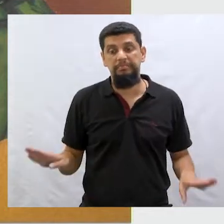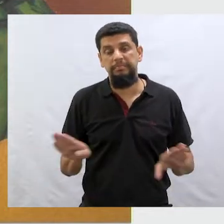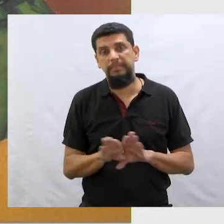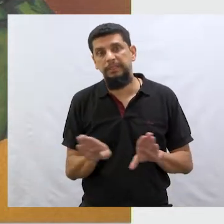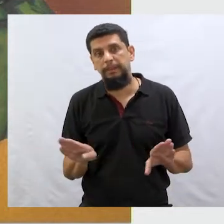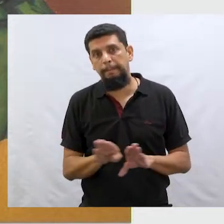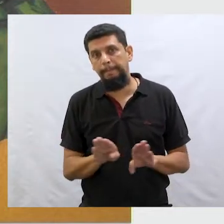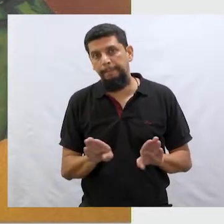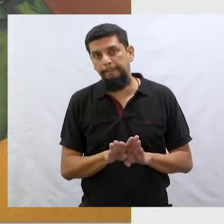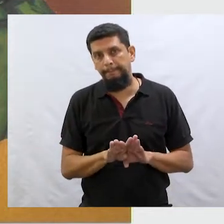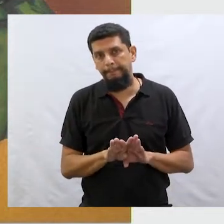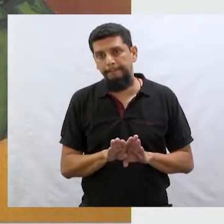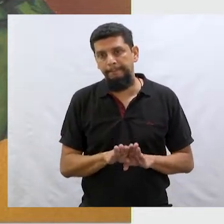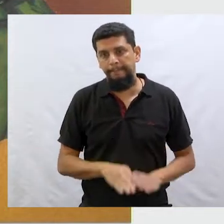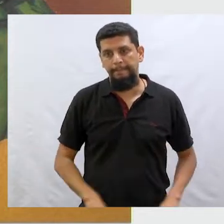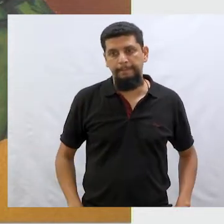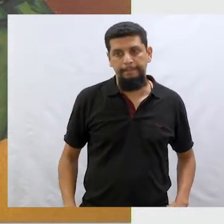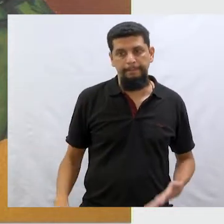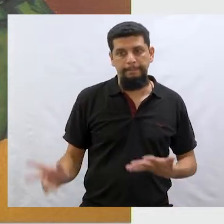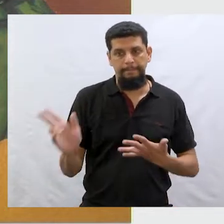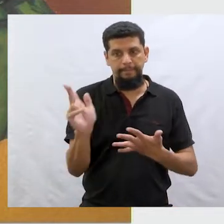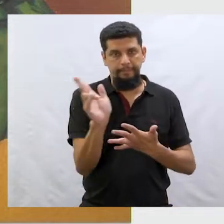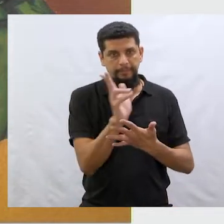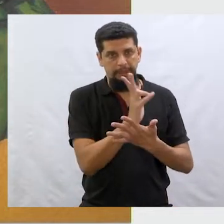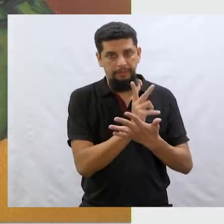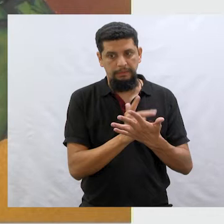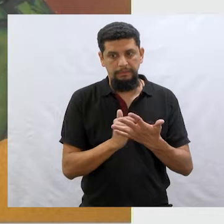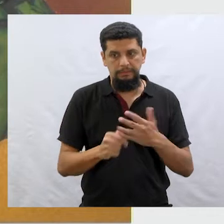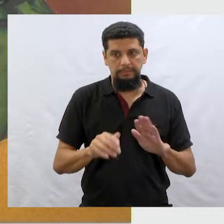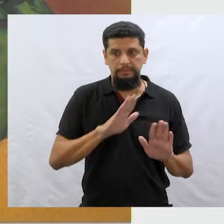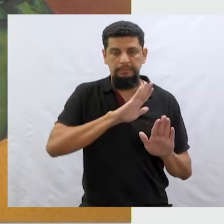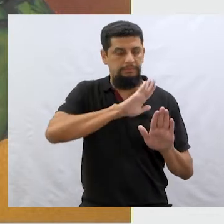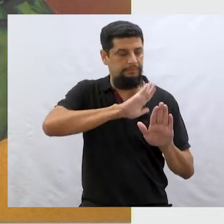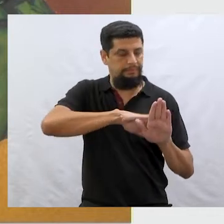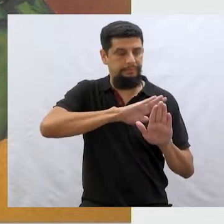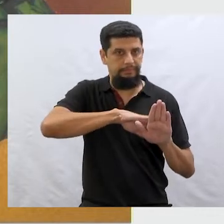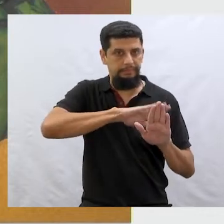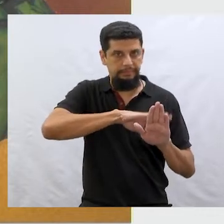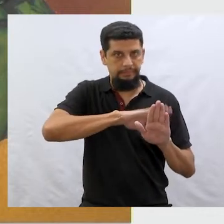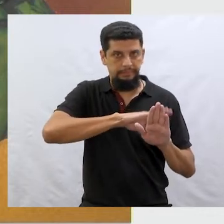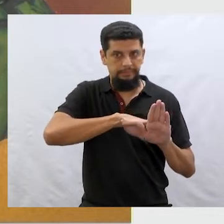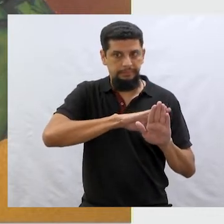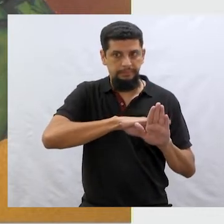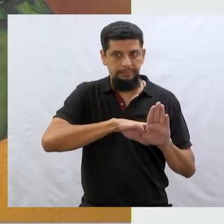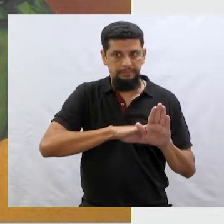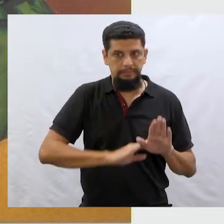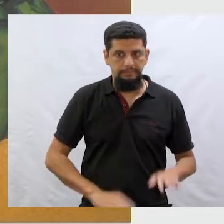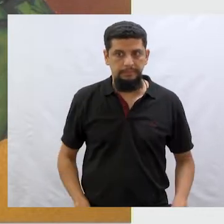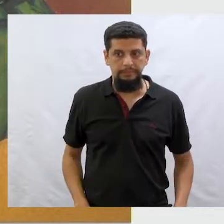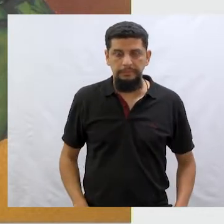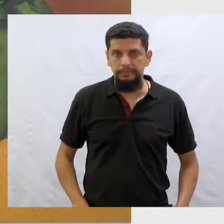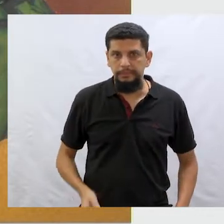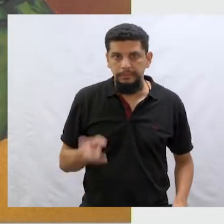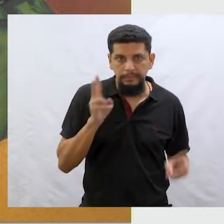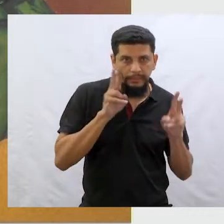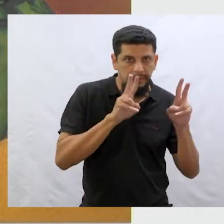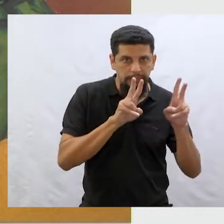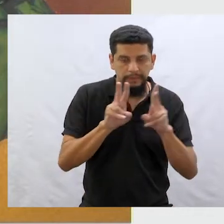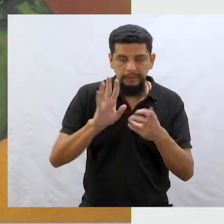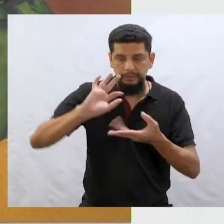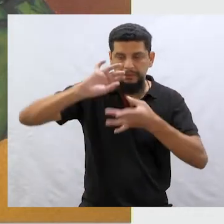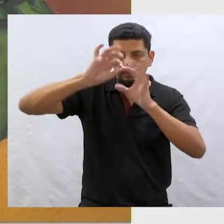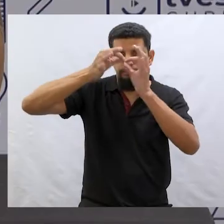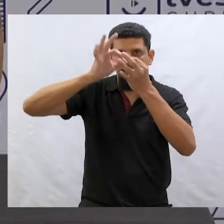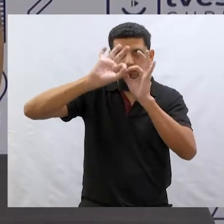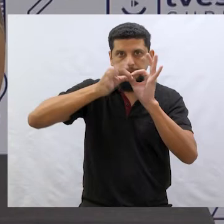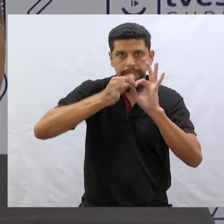Além daqueles desenhos feitos ali, provavelmente, pela criança, que era o que você já tinha visto na decoração do